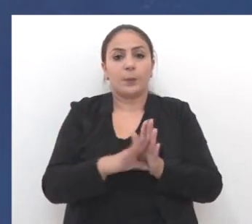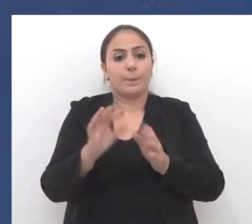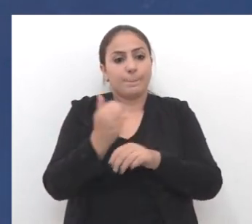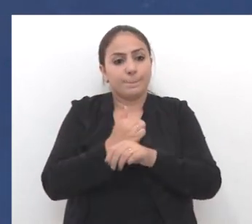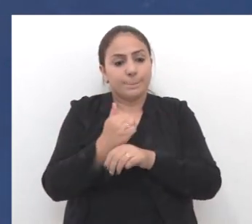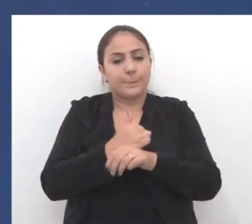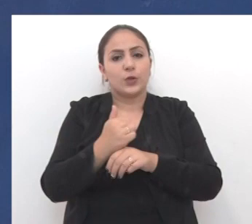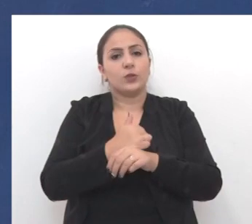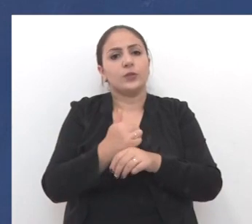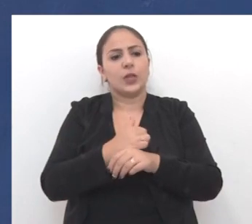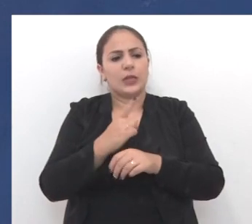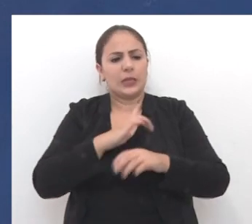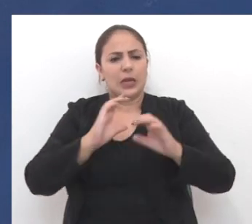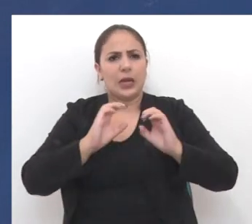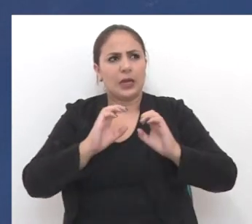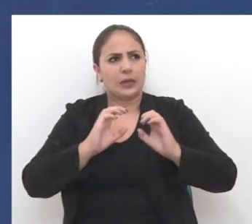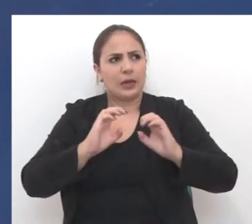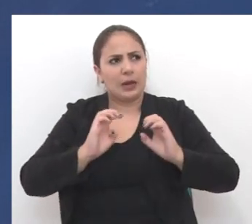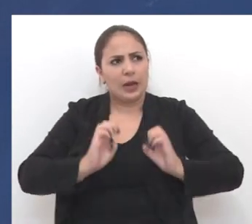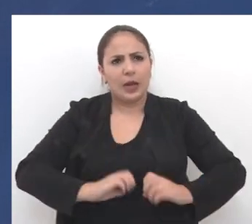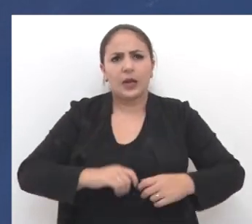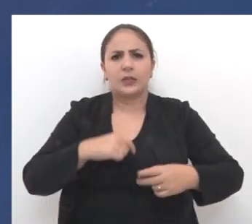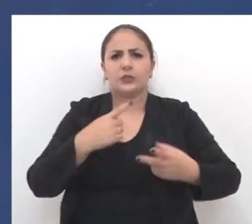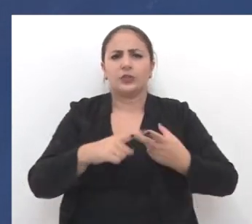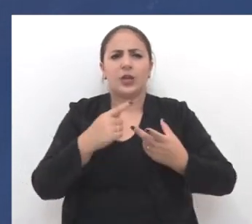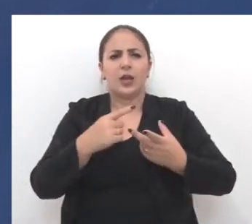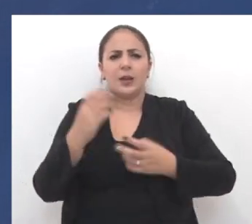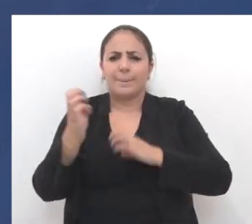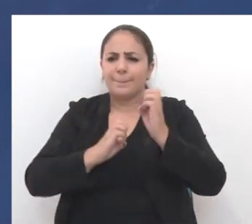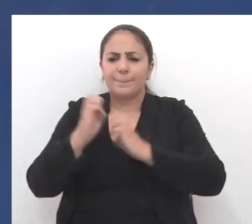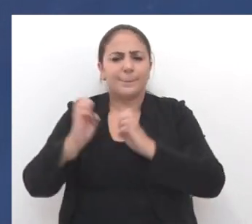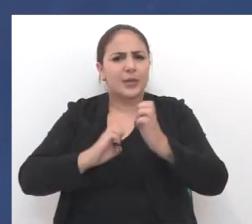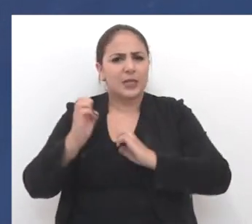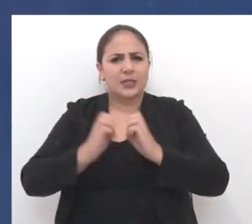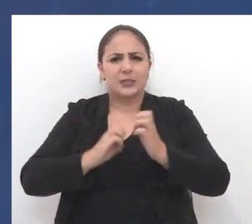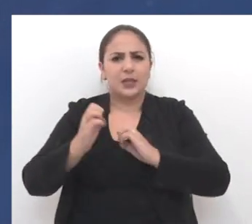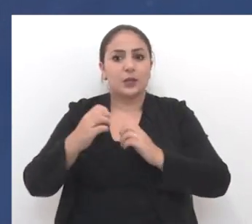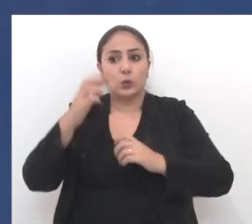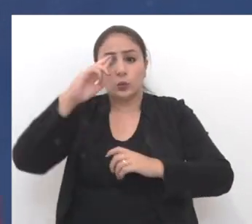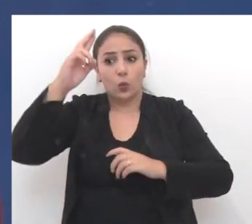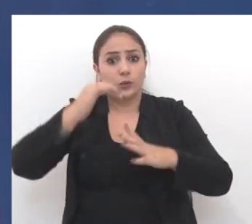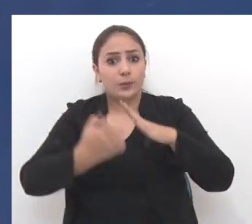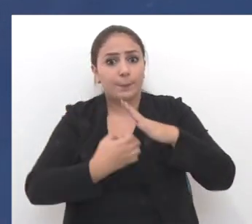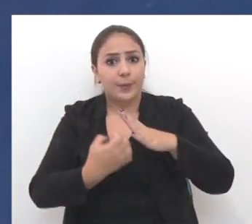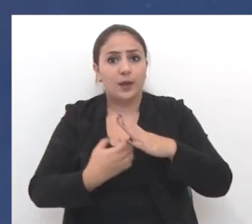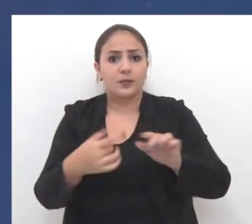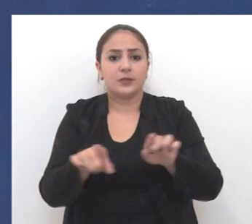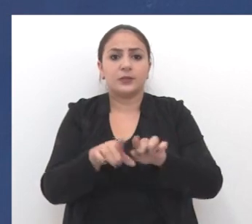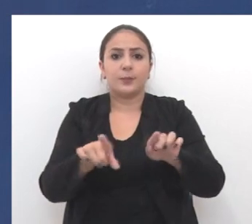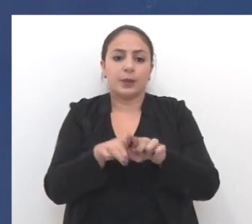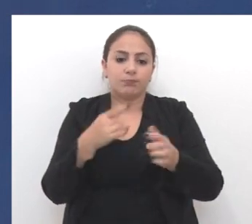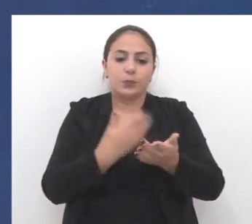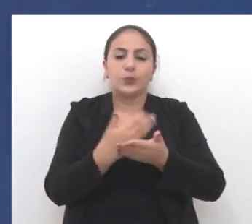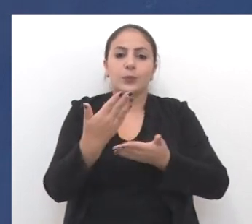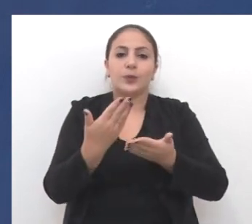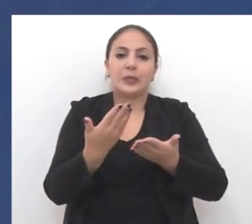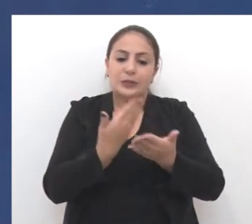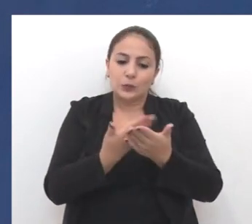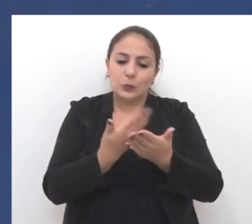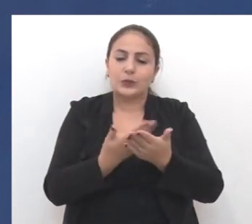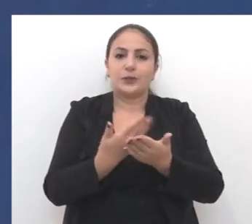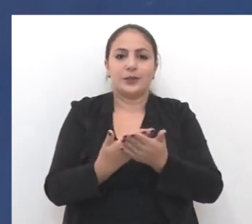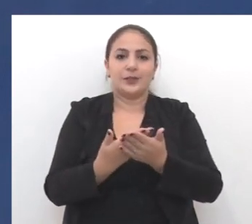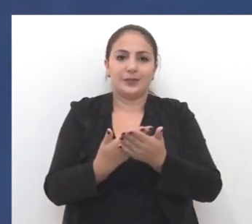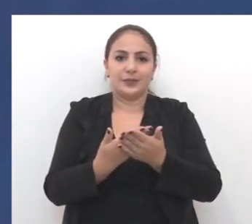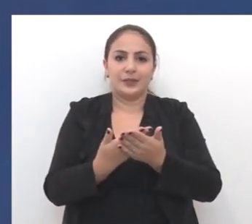chegaram a um profissional, ser ética, a grandes empresas, grandes empresários, através do estudo, da